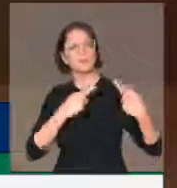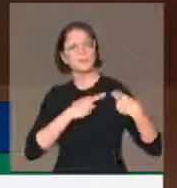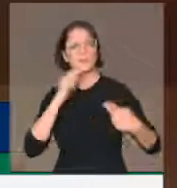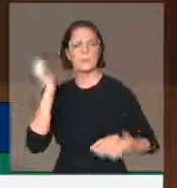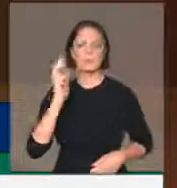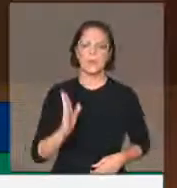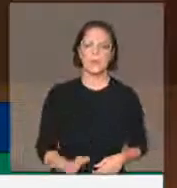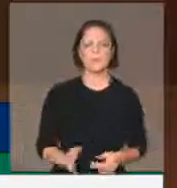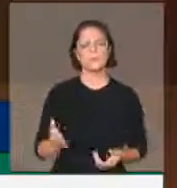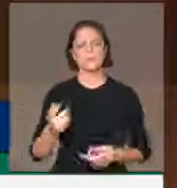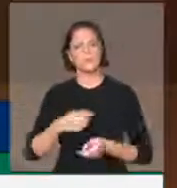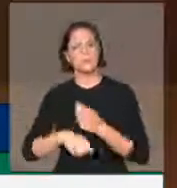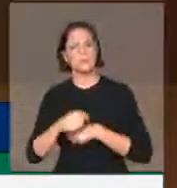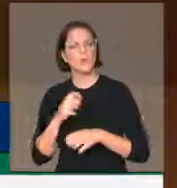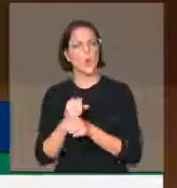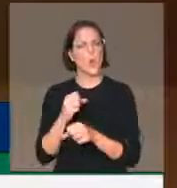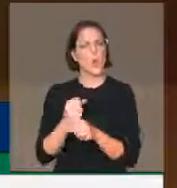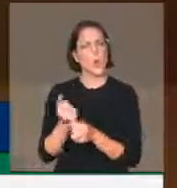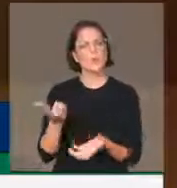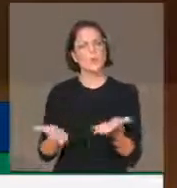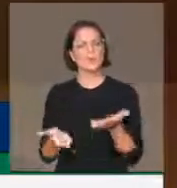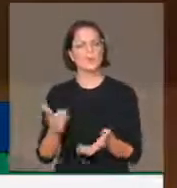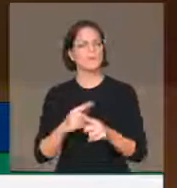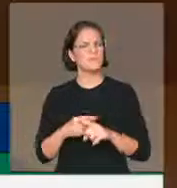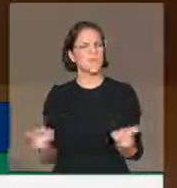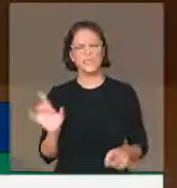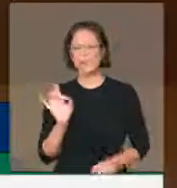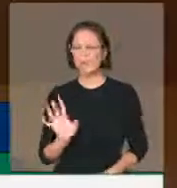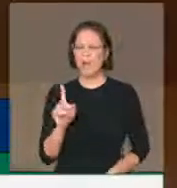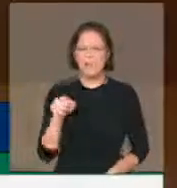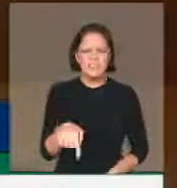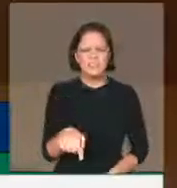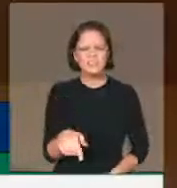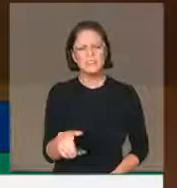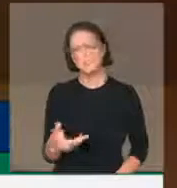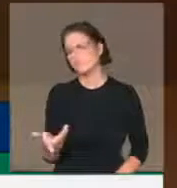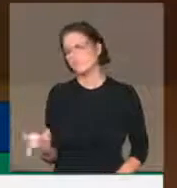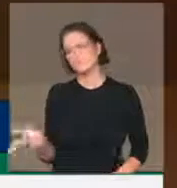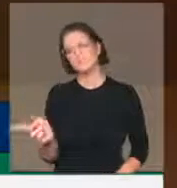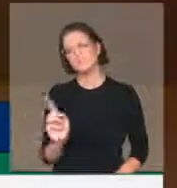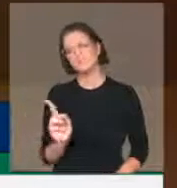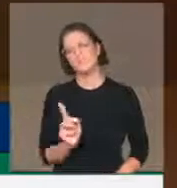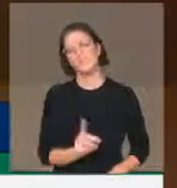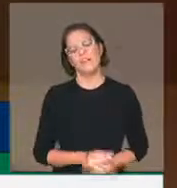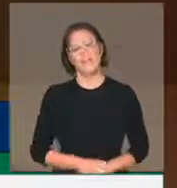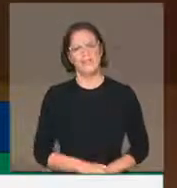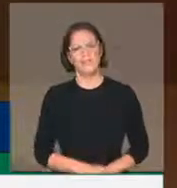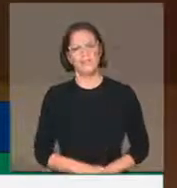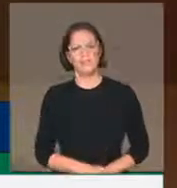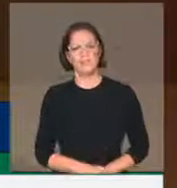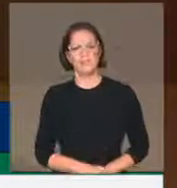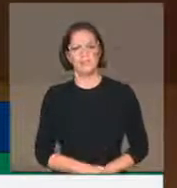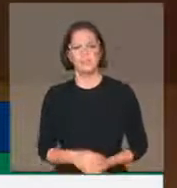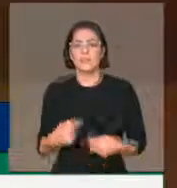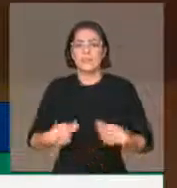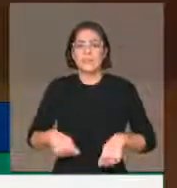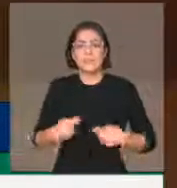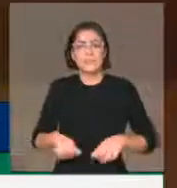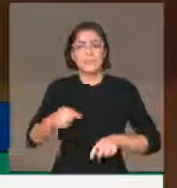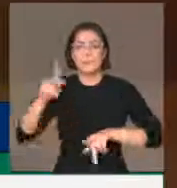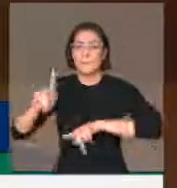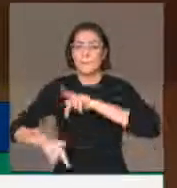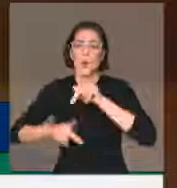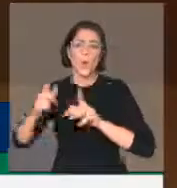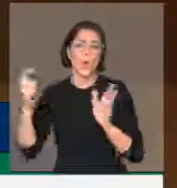tem que equilibrar suas contas. Mas não é apenas a confiança do empresariado que faz a economia andar se não tiver quem compre.